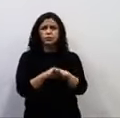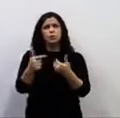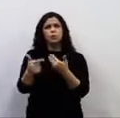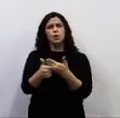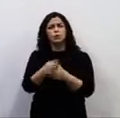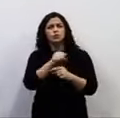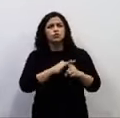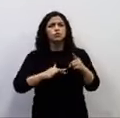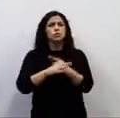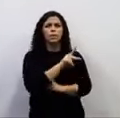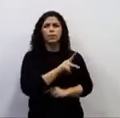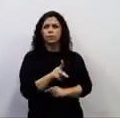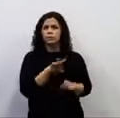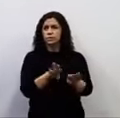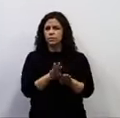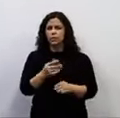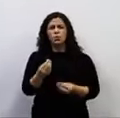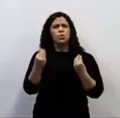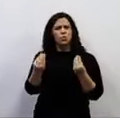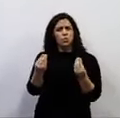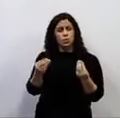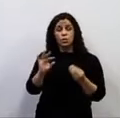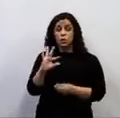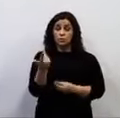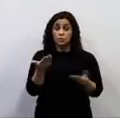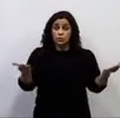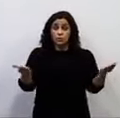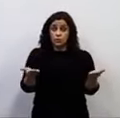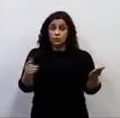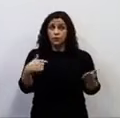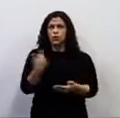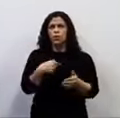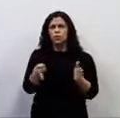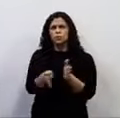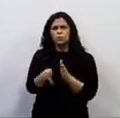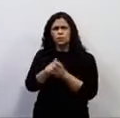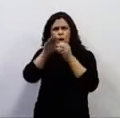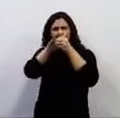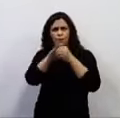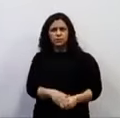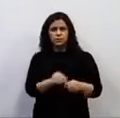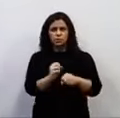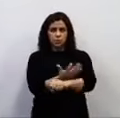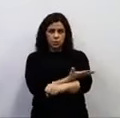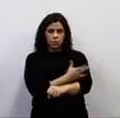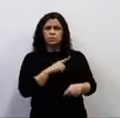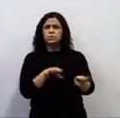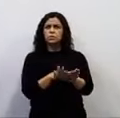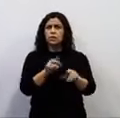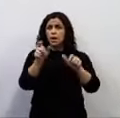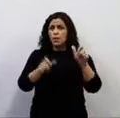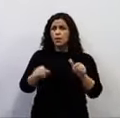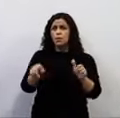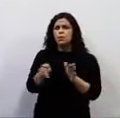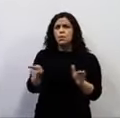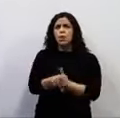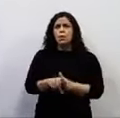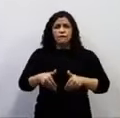É incrível o que estamos passando. Uma opressão emocional, levando as pessoas a fazerem greve de fome.